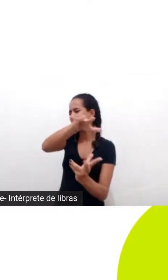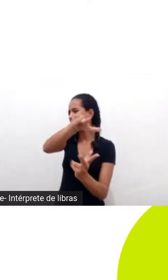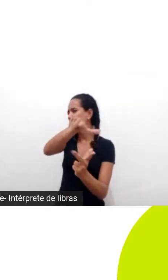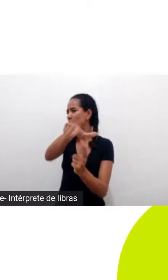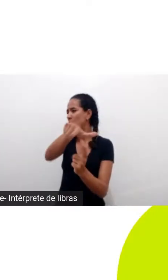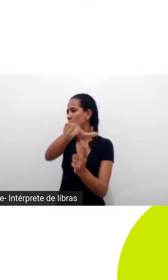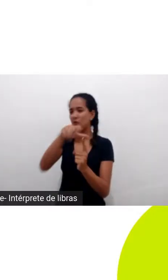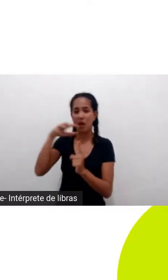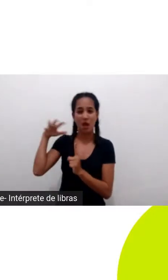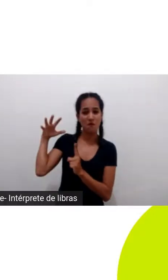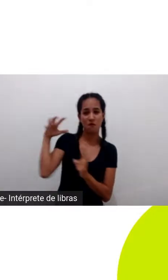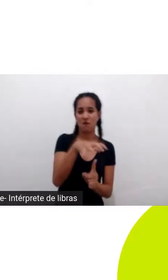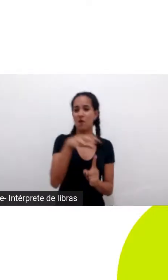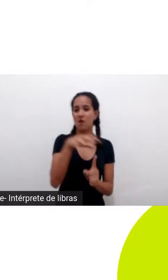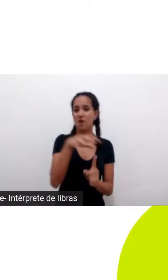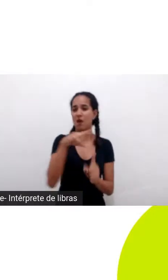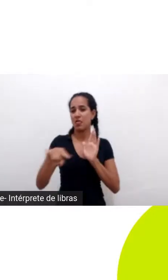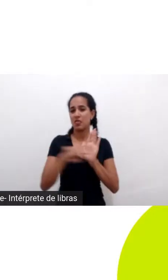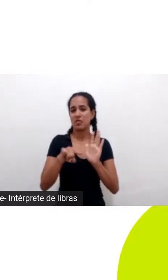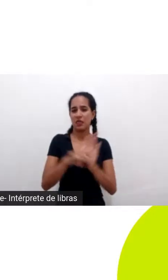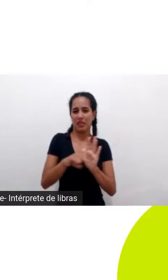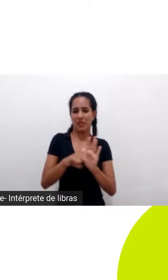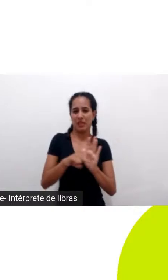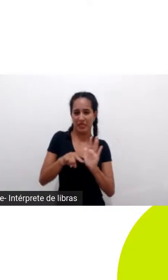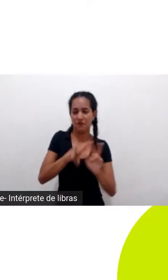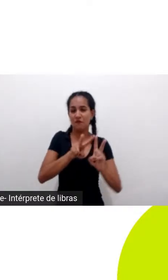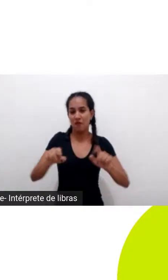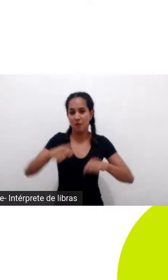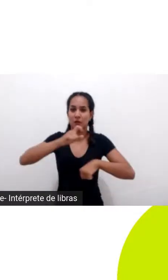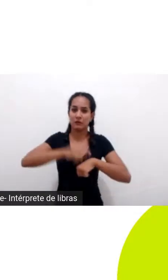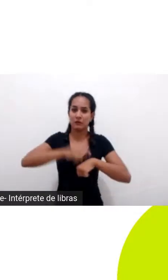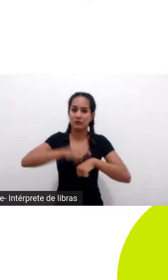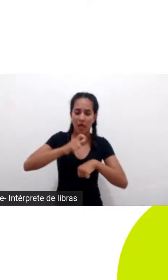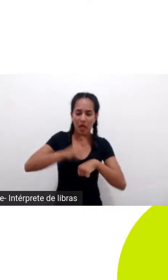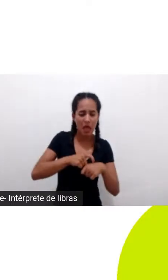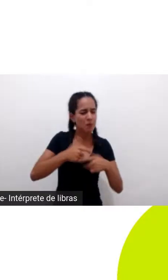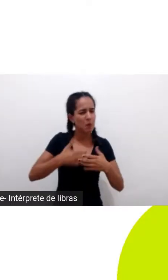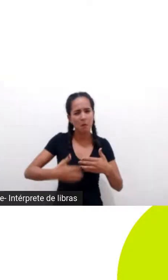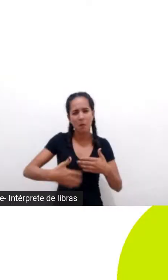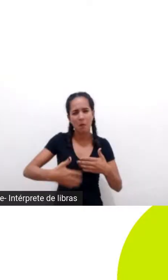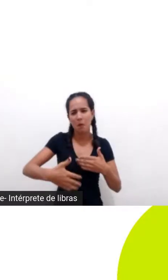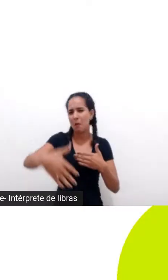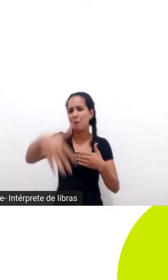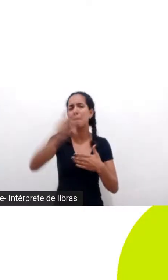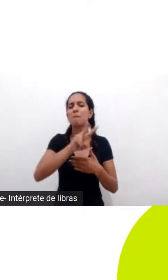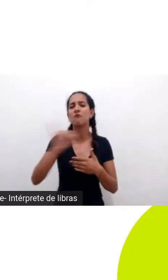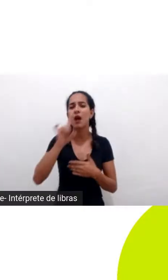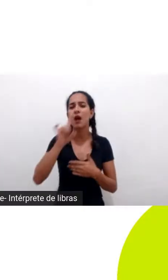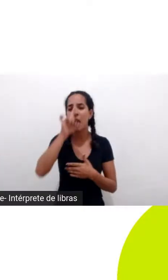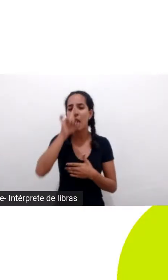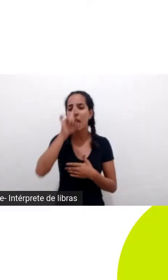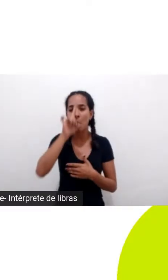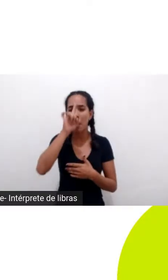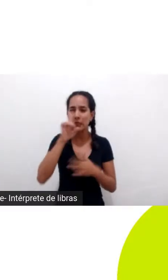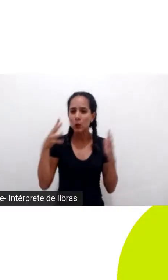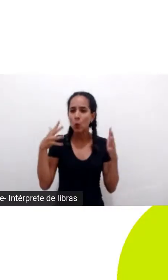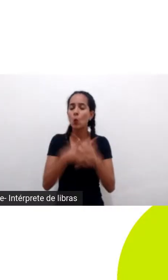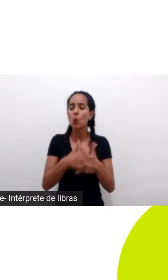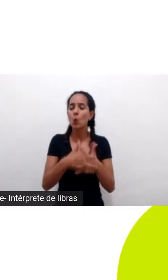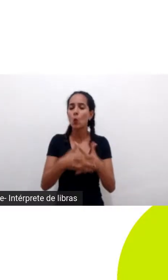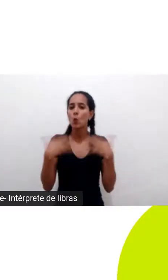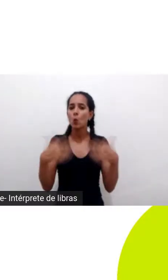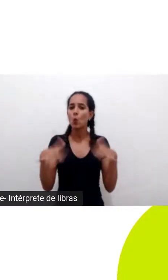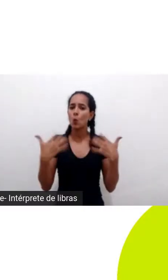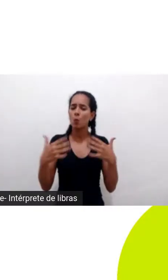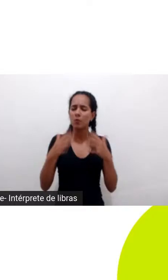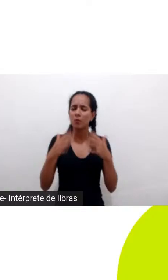inteiro com efeitos difusos no tempo e no espaço e por si só ela é uma crise complexa e para entender essa